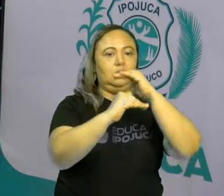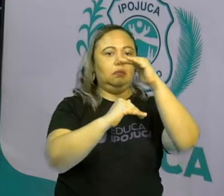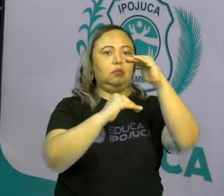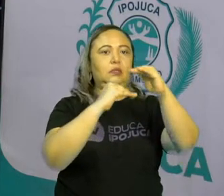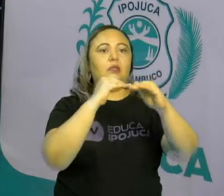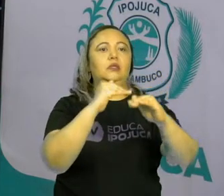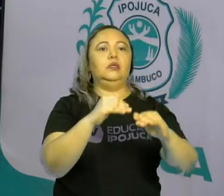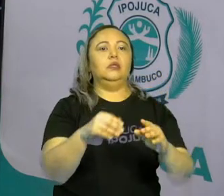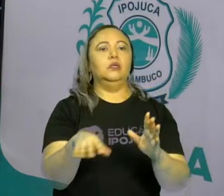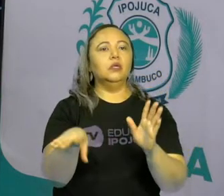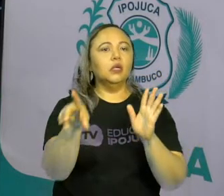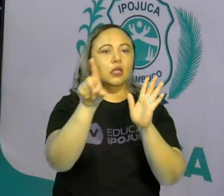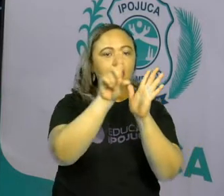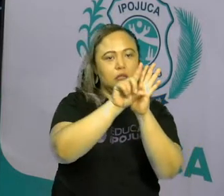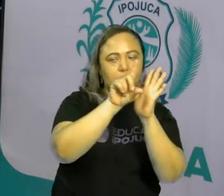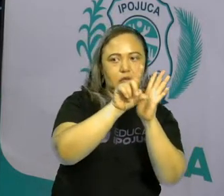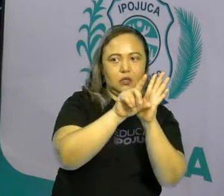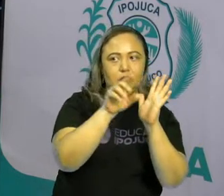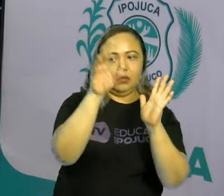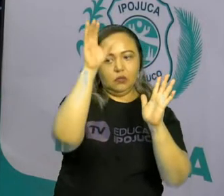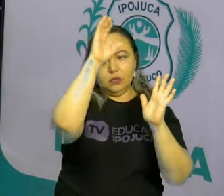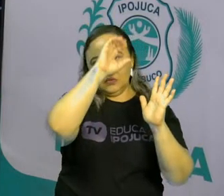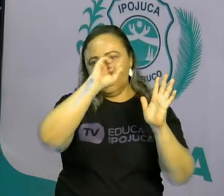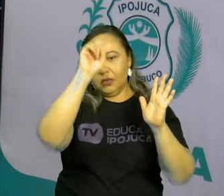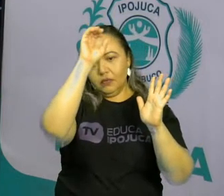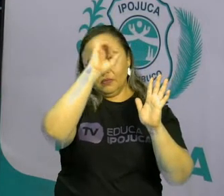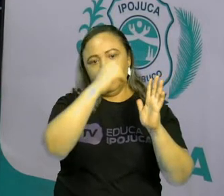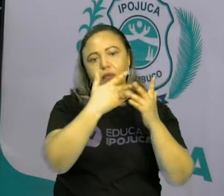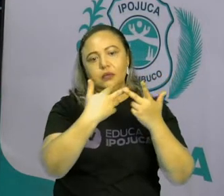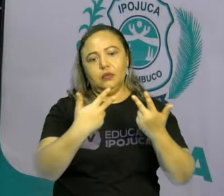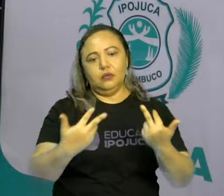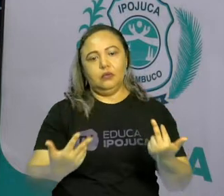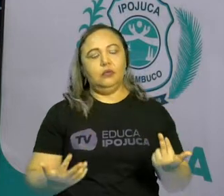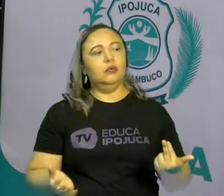com outras pessoas desconhecidas, tá?